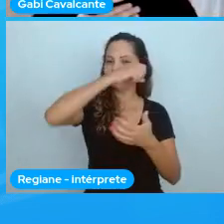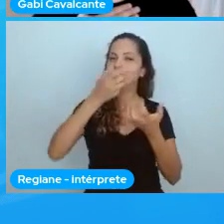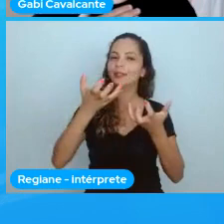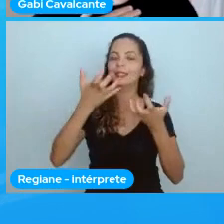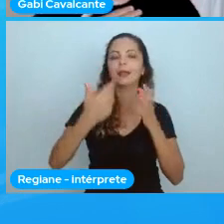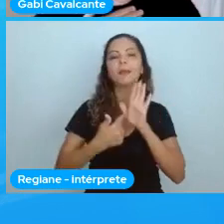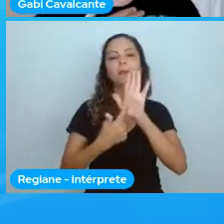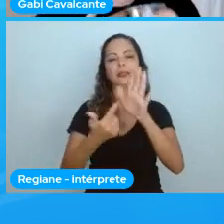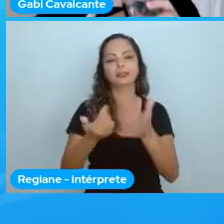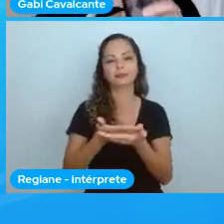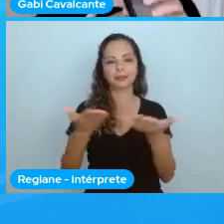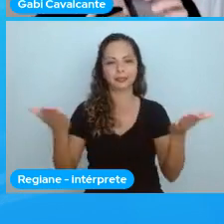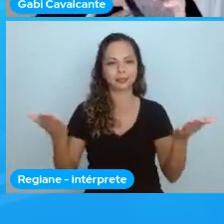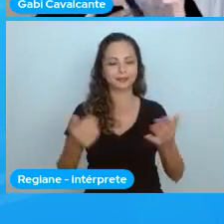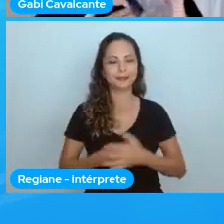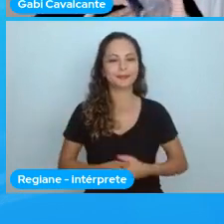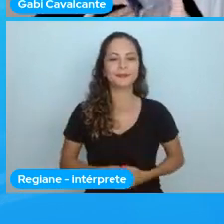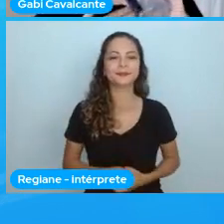Deixa eu beber aqui uma água.